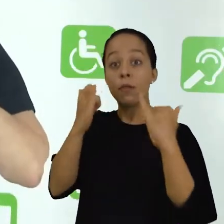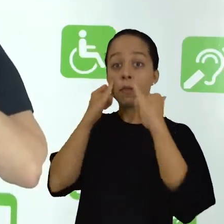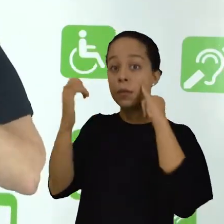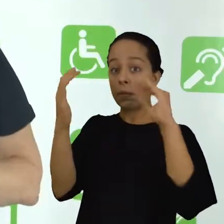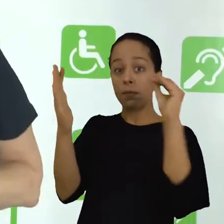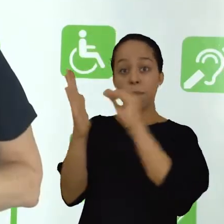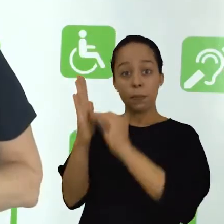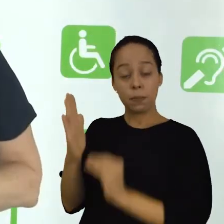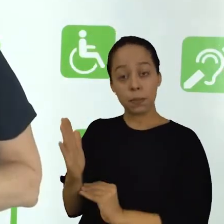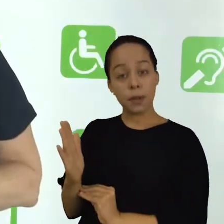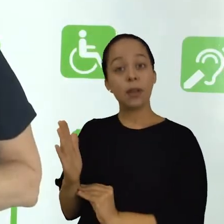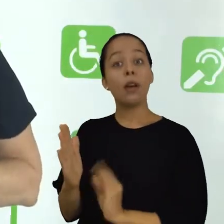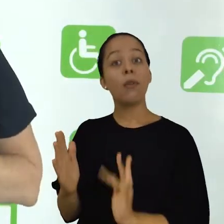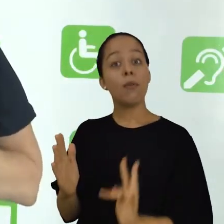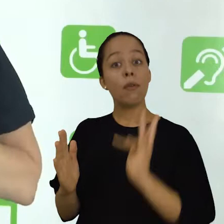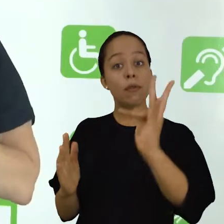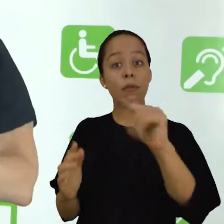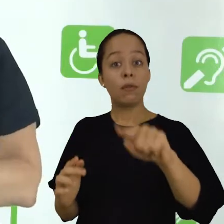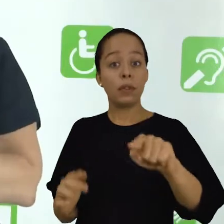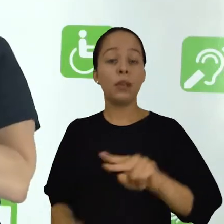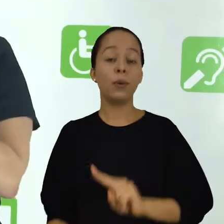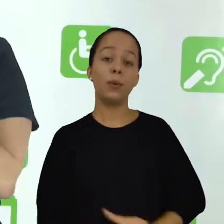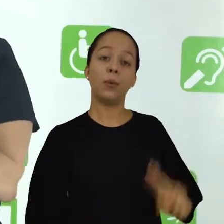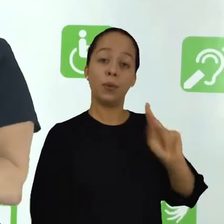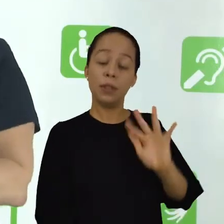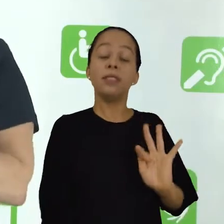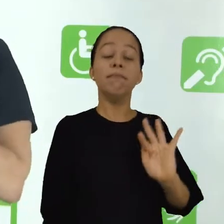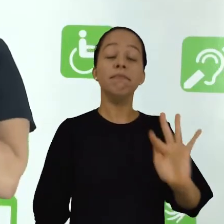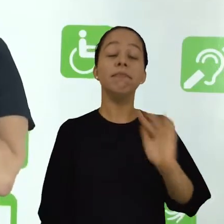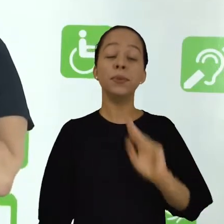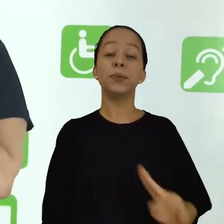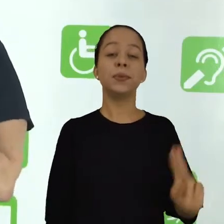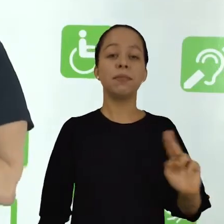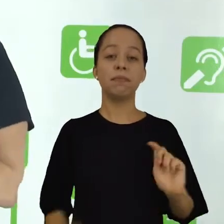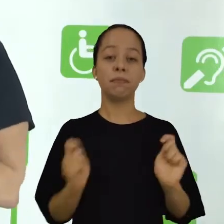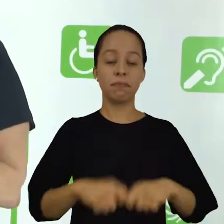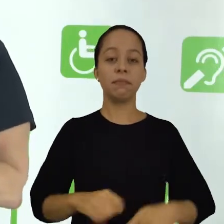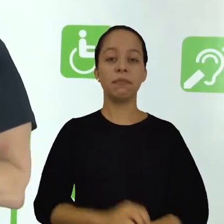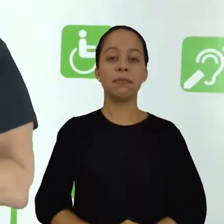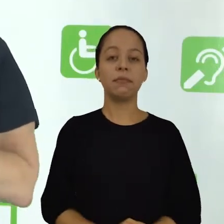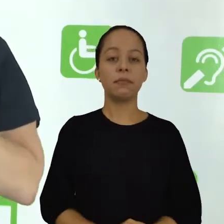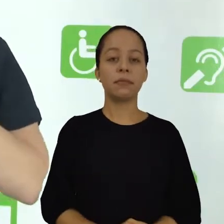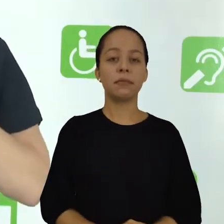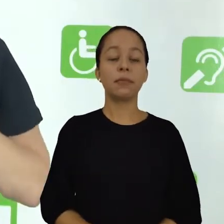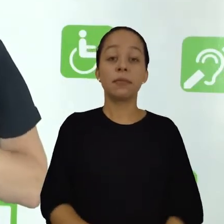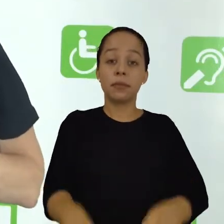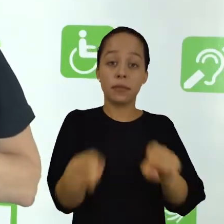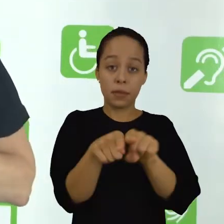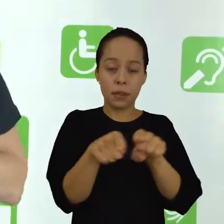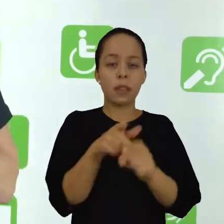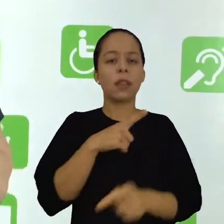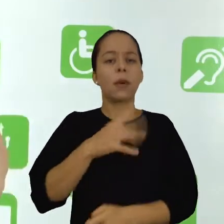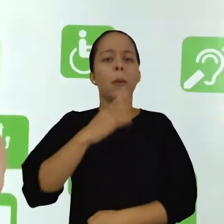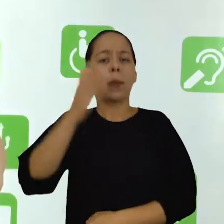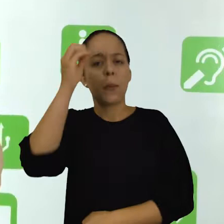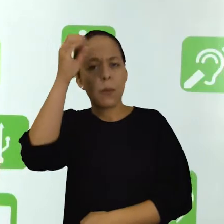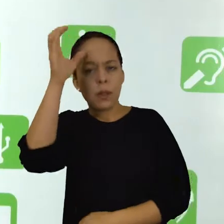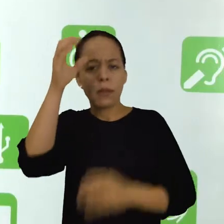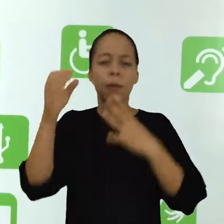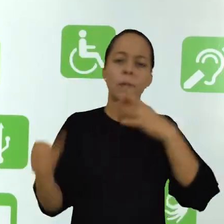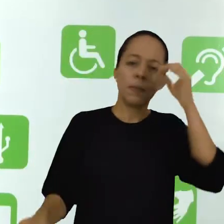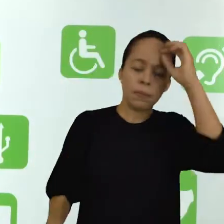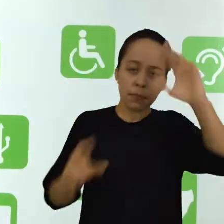organizar essas informações para que você possa utilizá-las posteriormente, para que esses